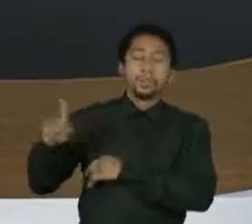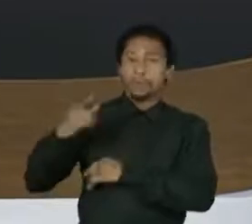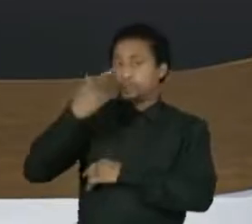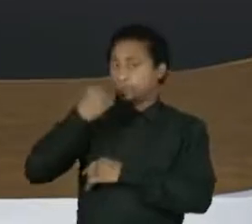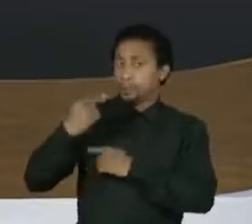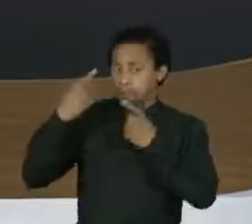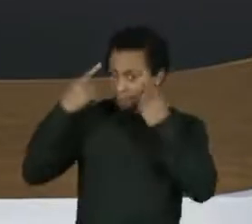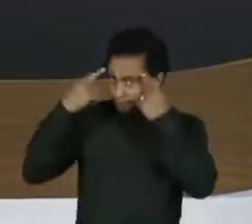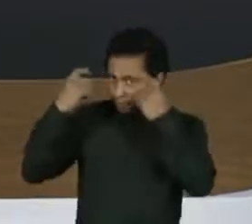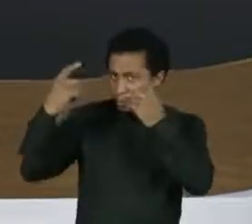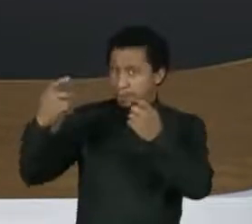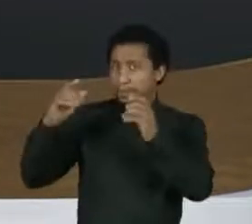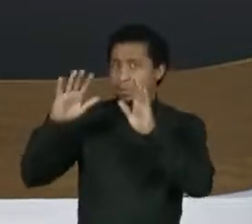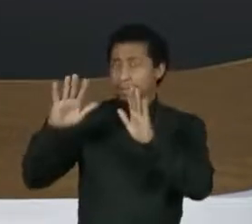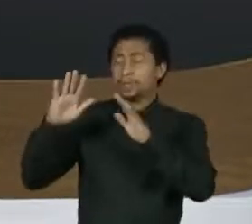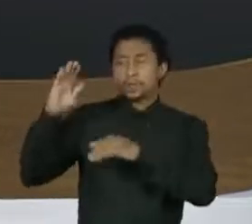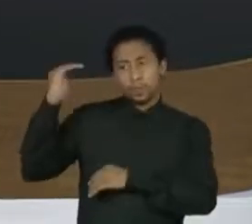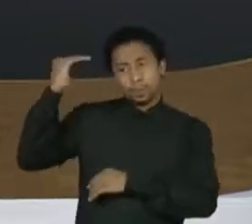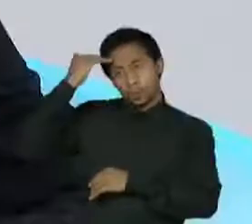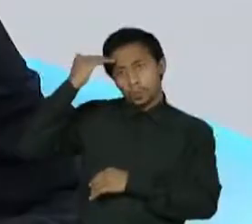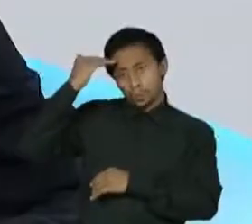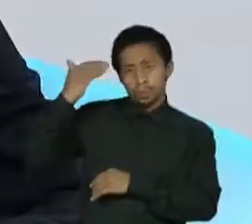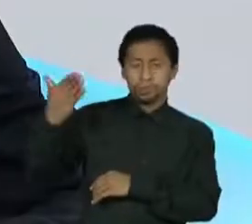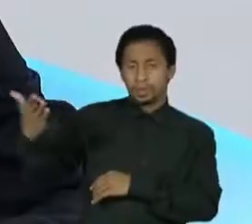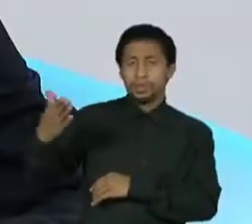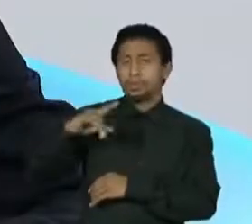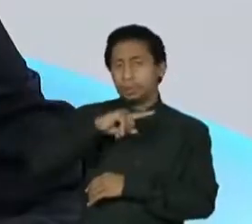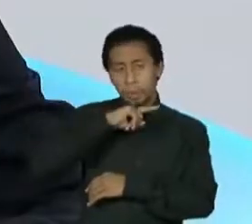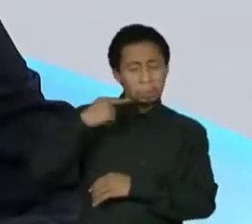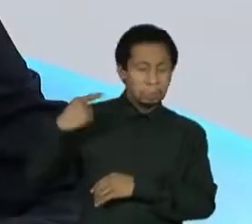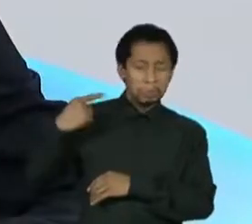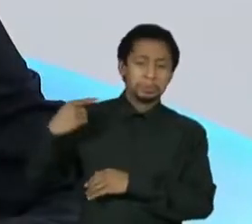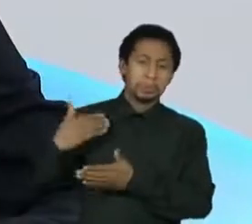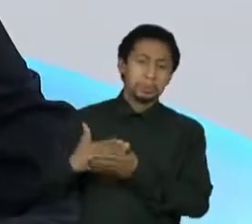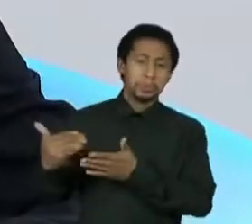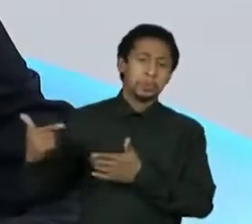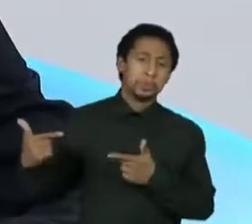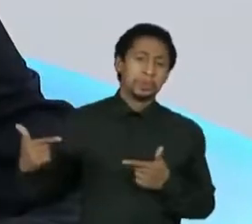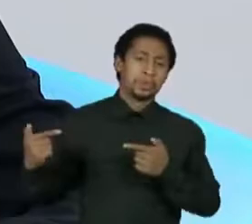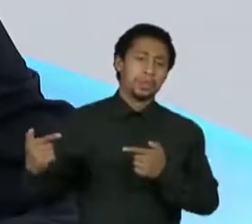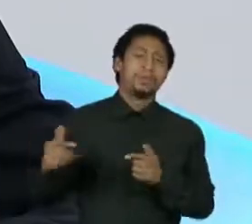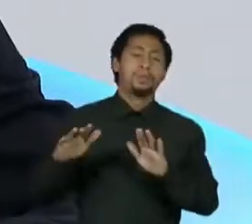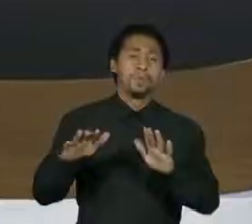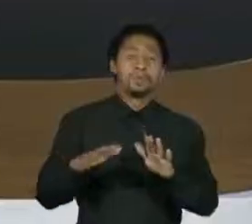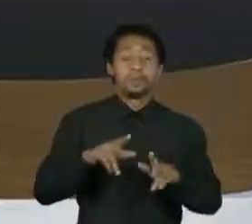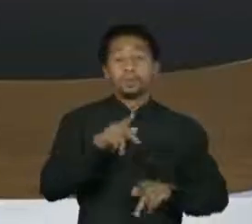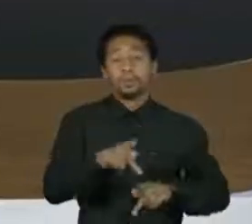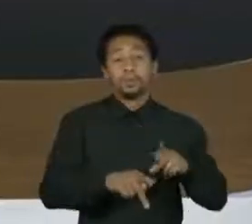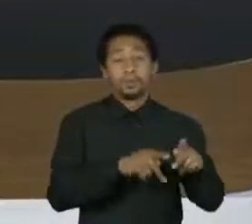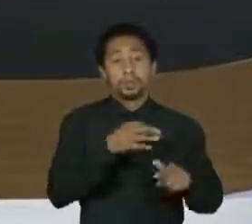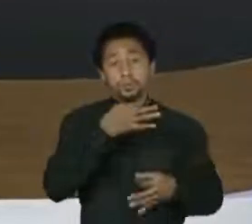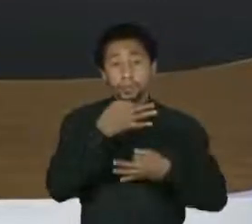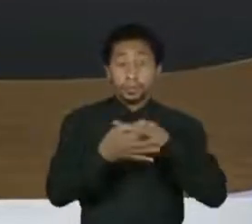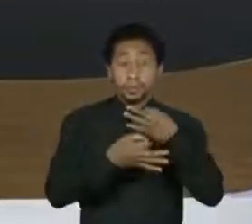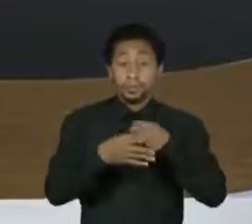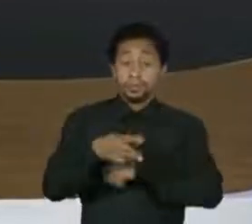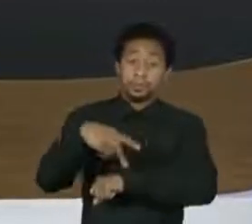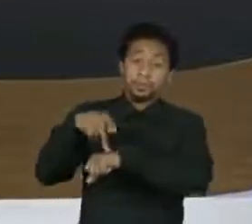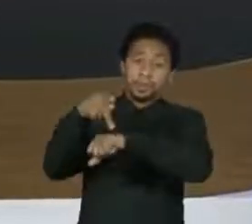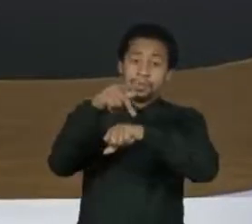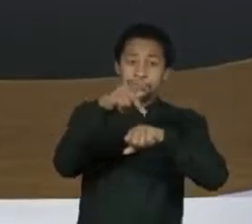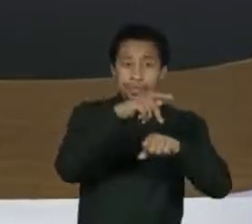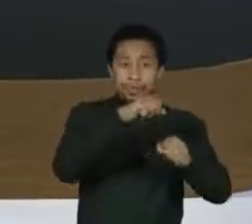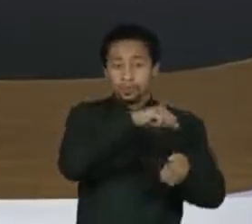um pouco a culpa da Rússia em provocar a guerra. O senhor acha que a opinião pública no mundo e no Brasil